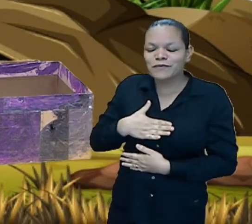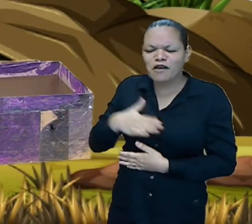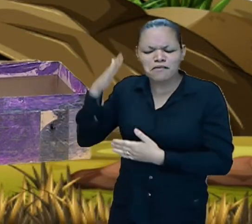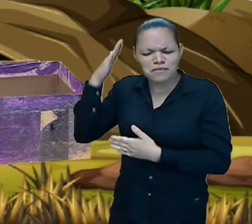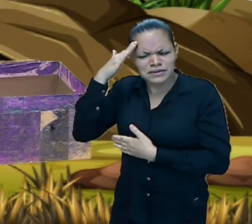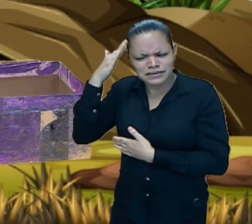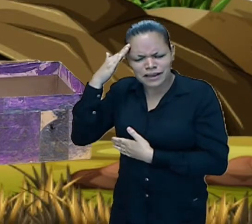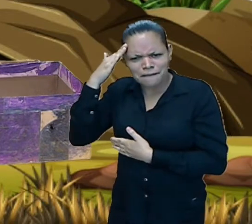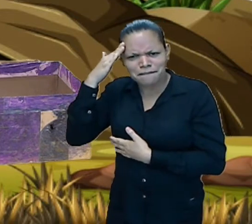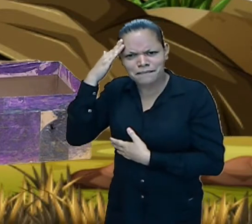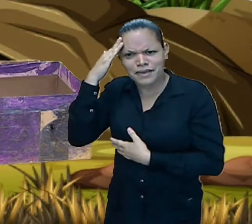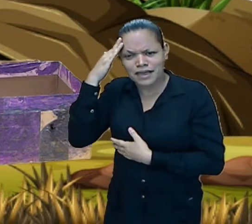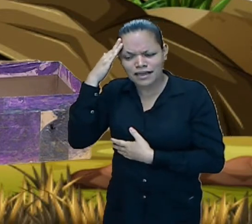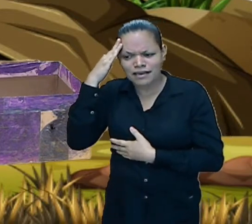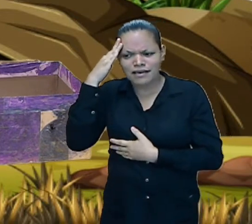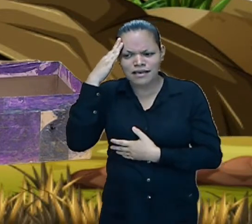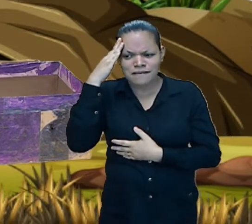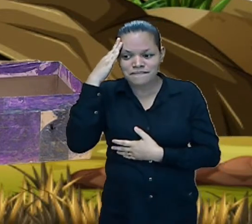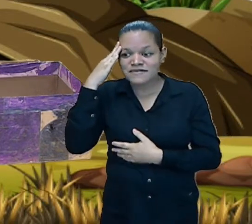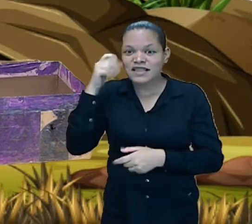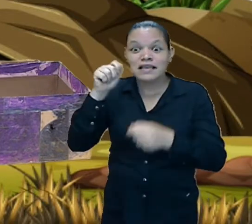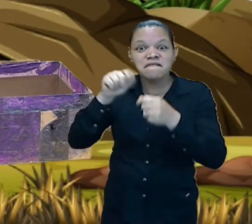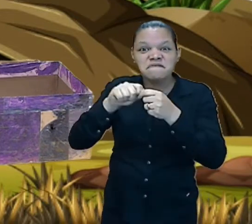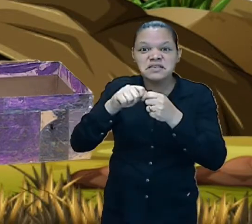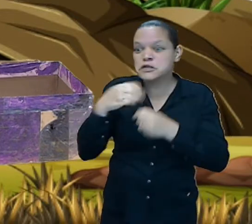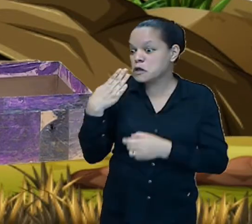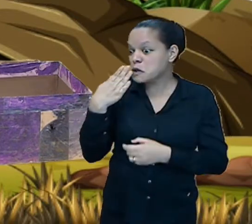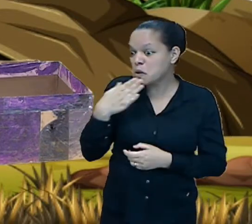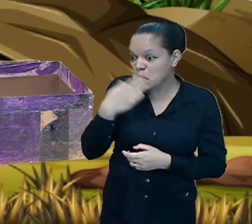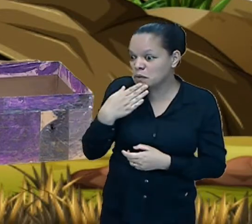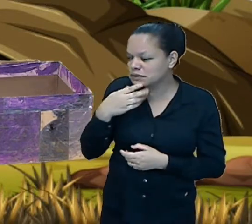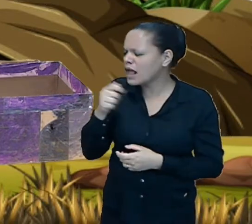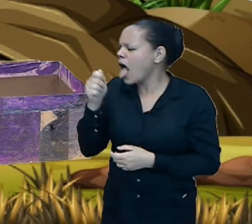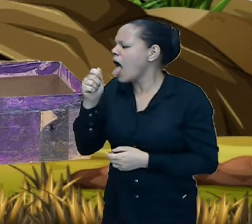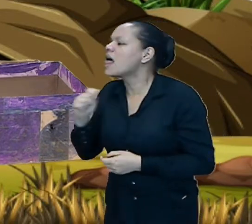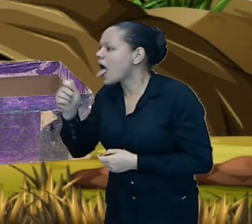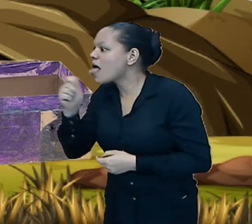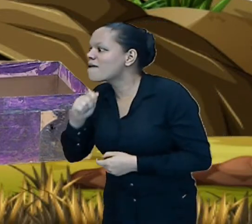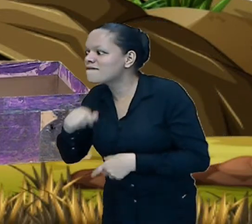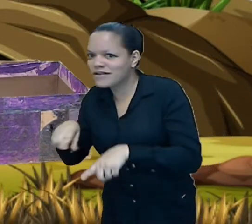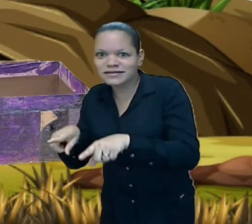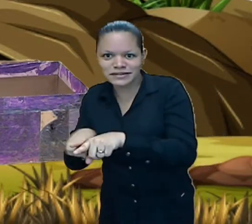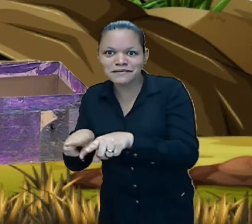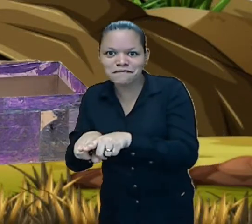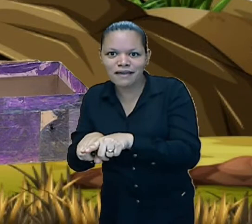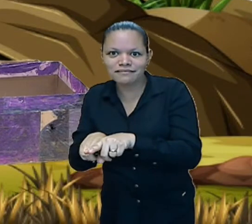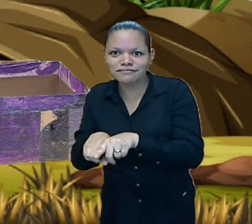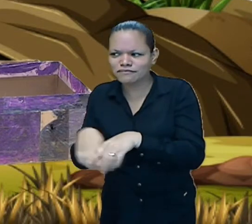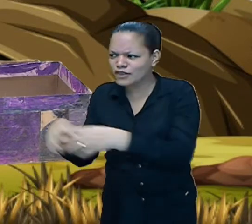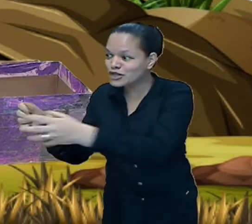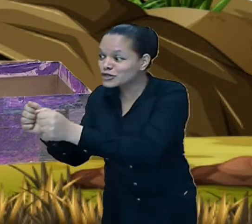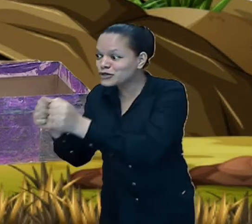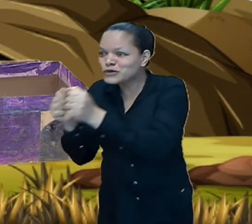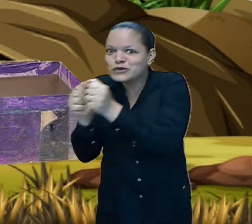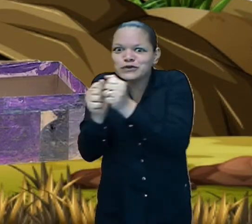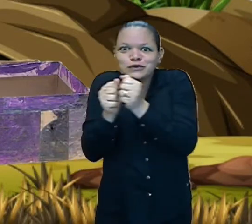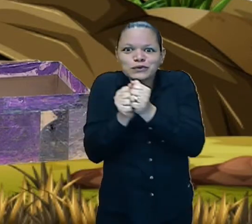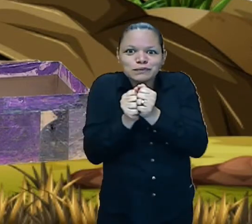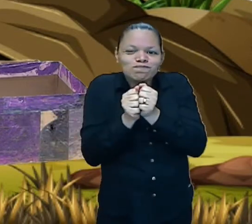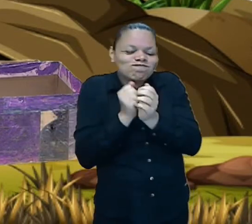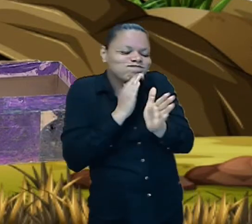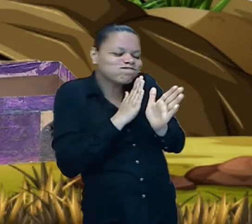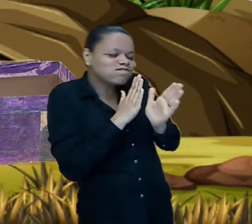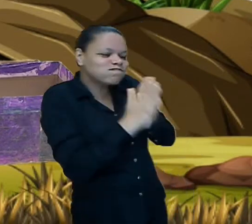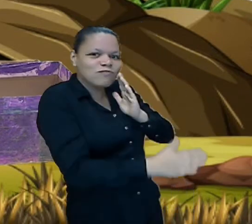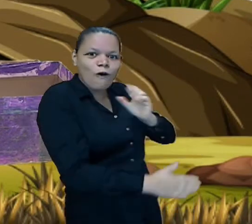sim ele puxou ela pela mão e os dois correram para a cozinha mal sabiam eles